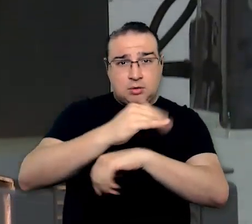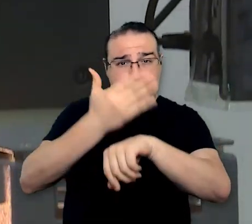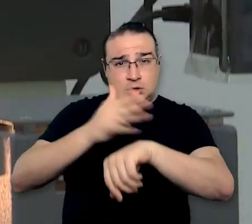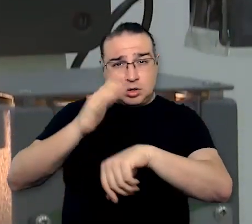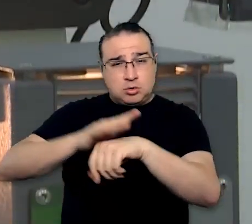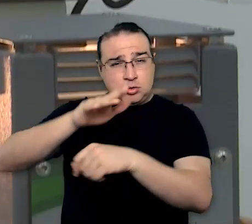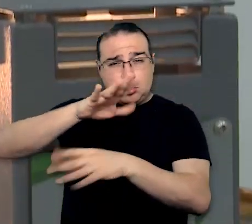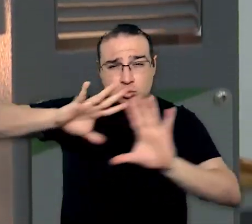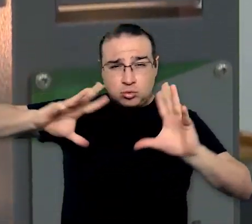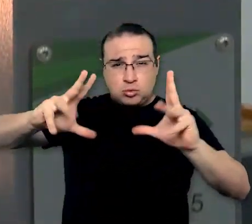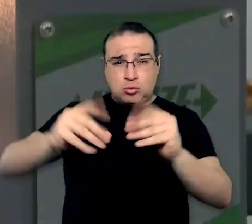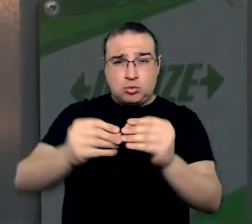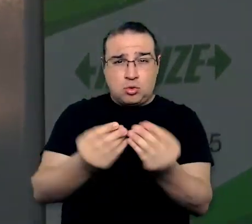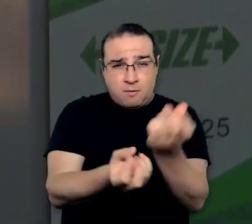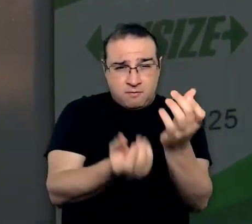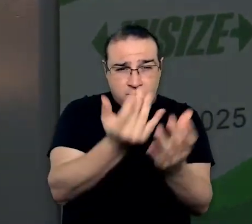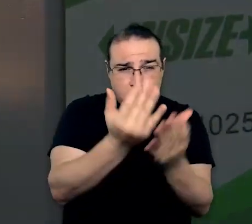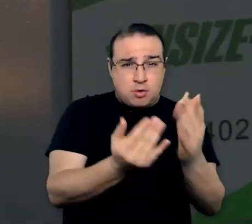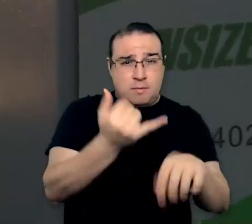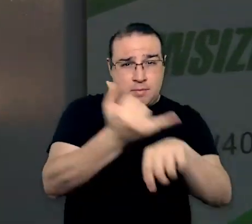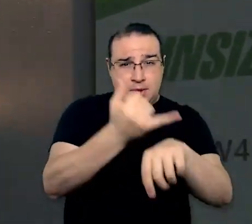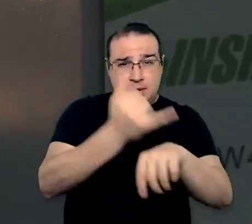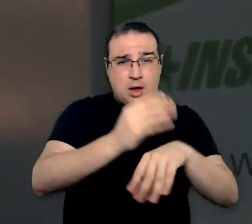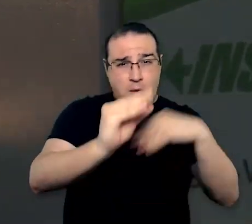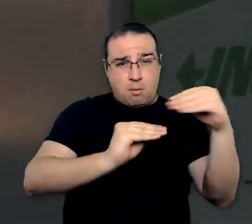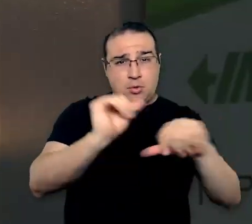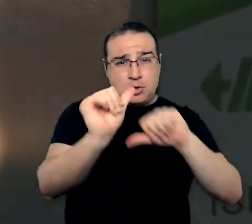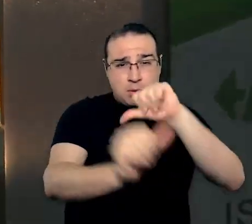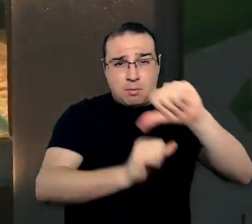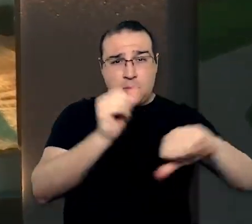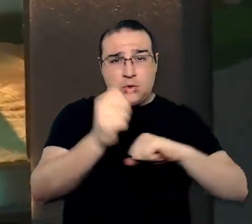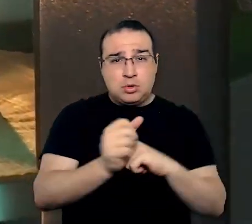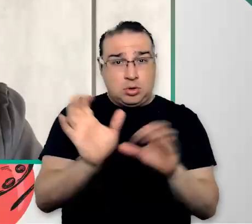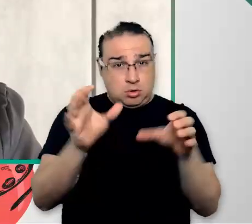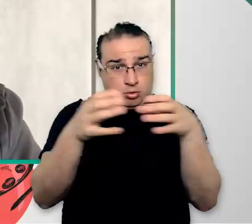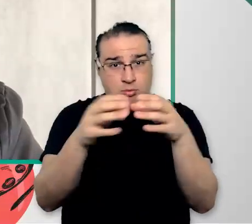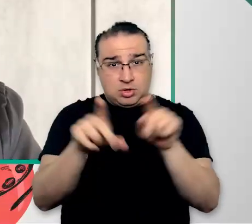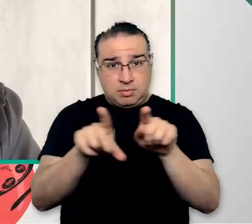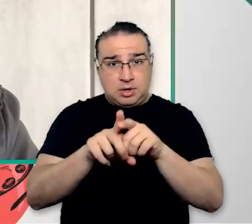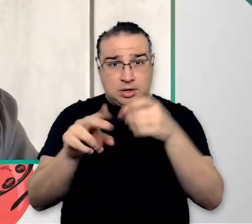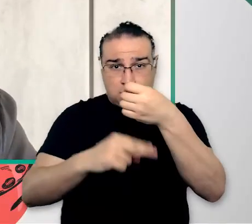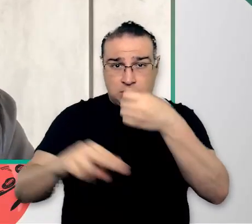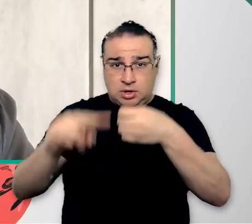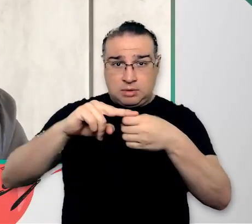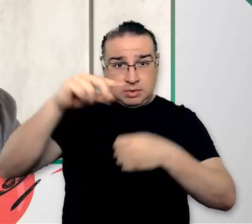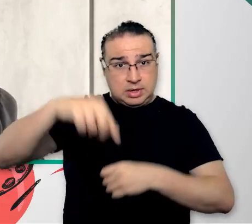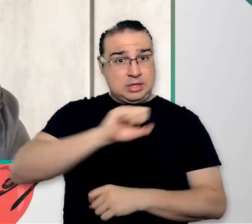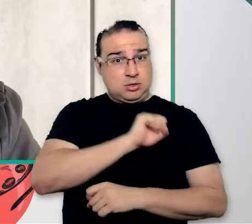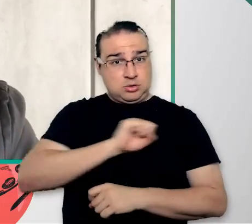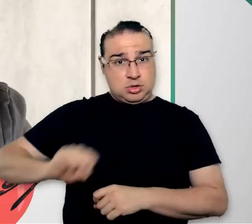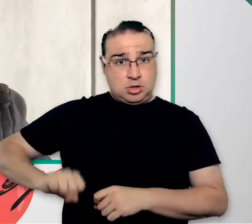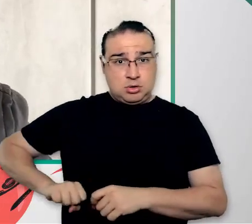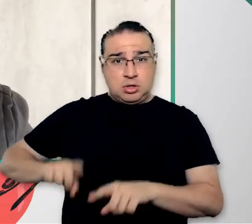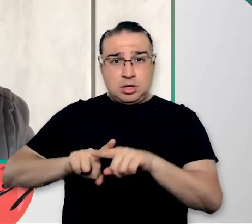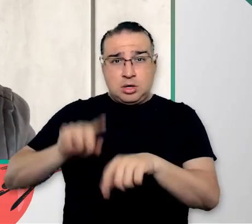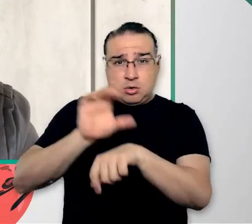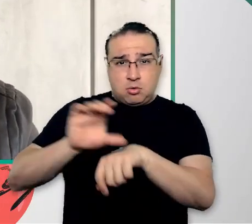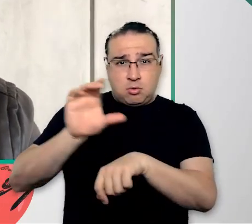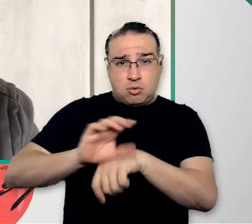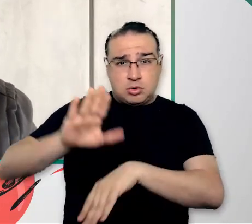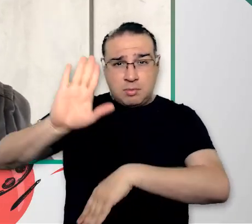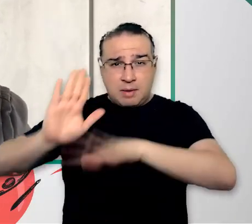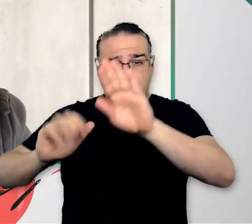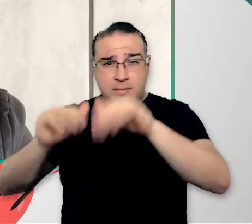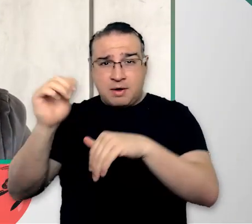máquinas de ensaio universal, forno para fundição de metais e outras instalações. A unidade da Unesp em São João da Boa Vista proporciona atividades